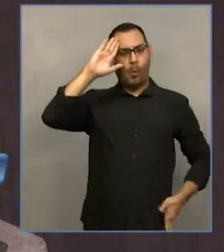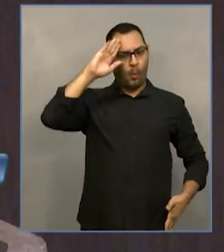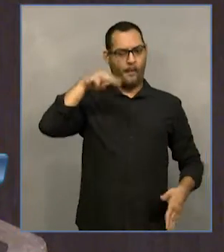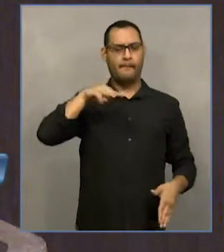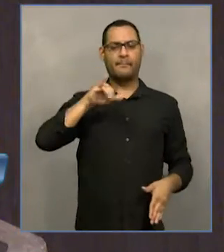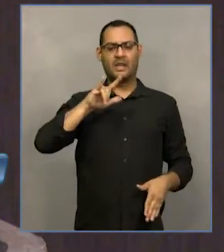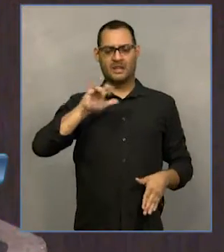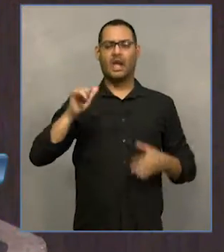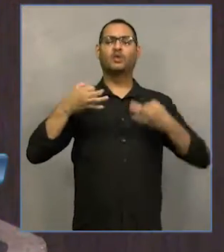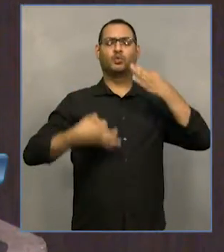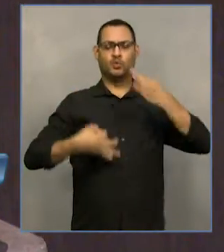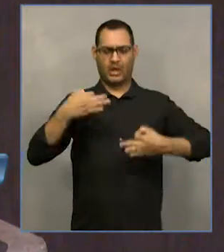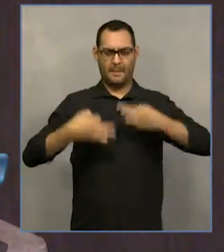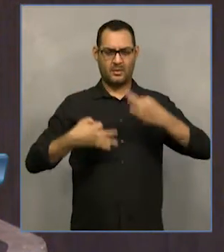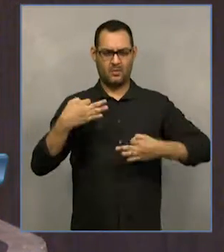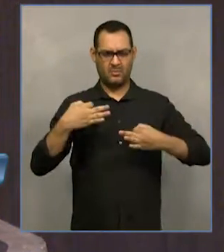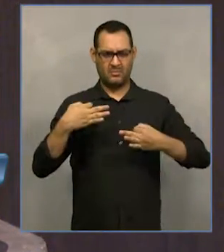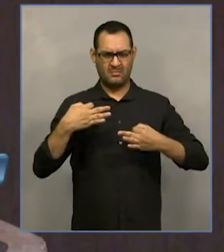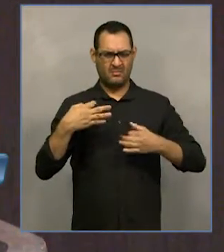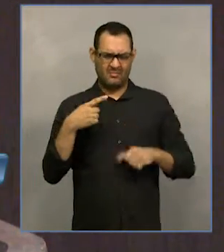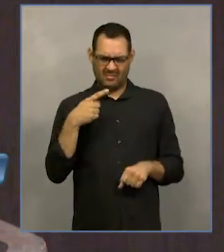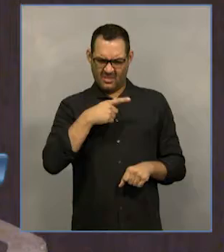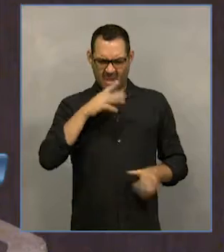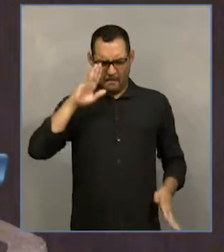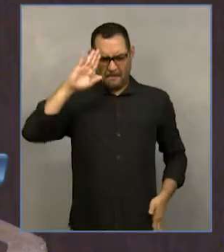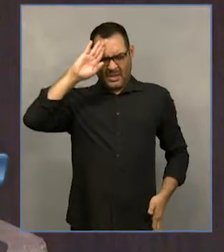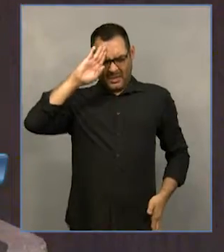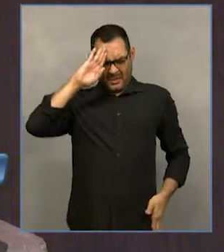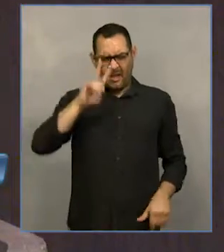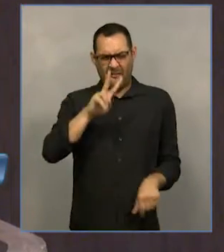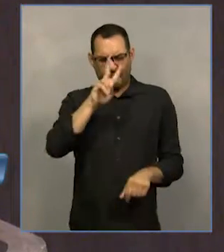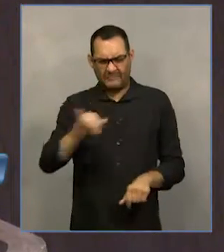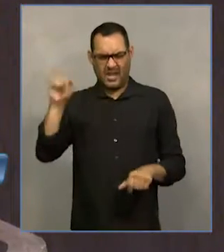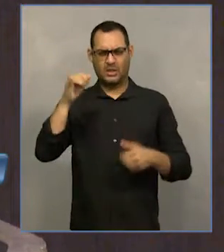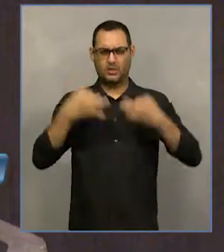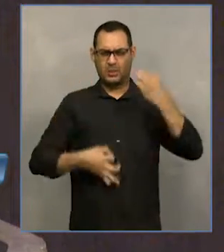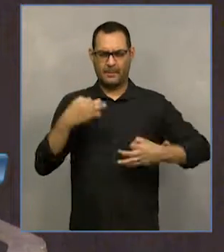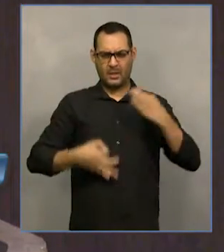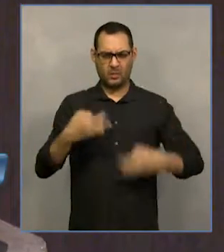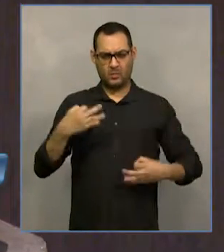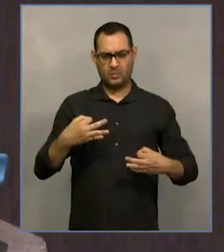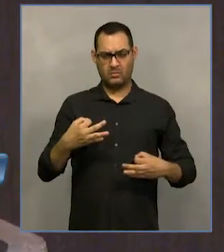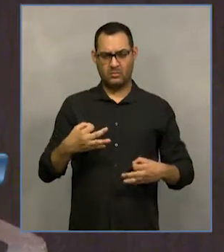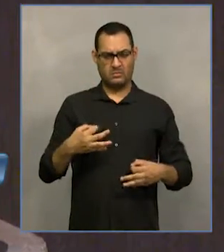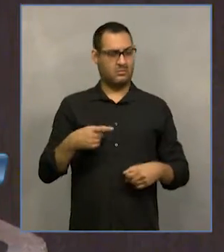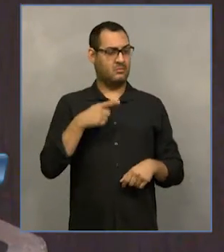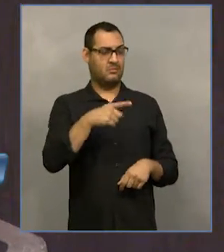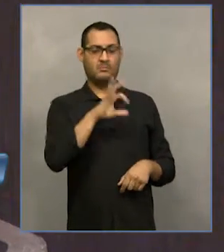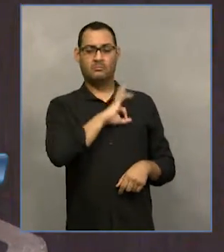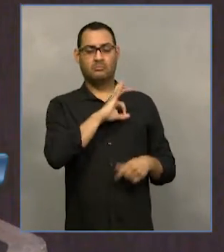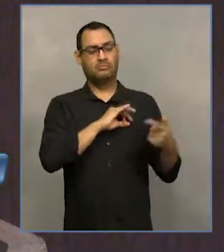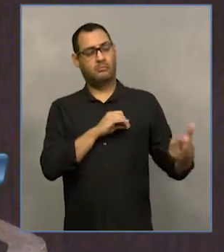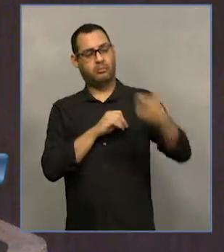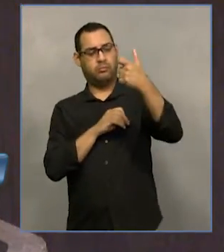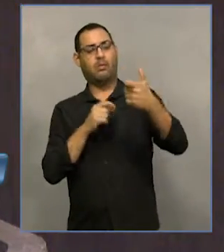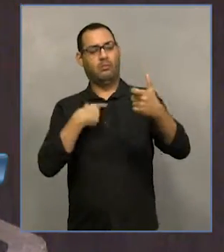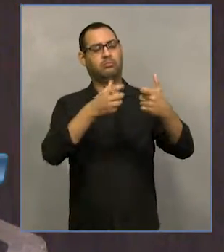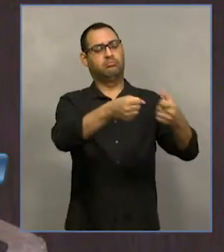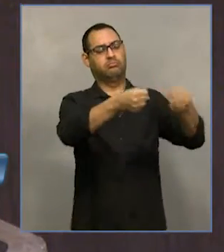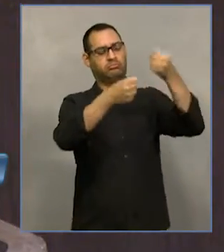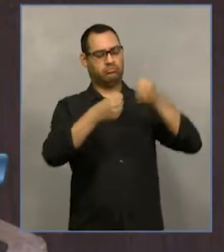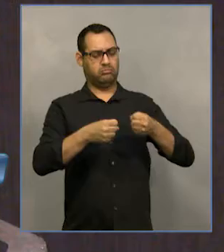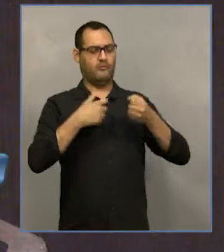dos assassinatos, dos crimes dolosos contra a vida cometidos por militares das forças armadas